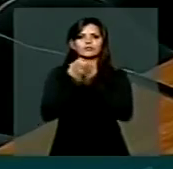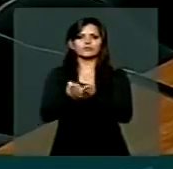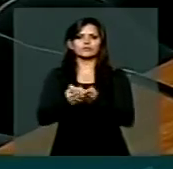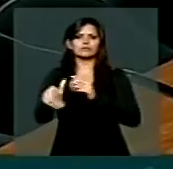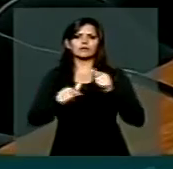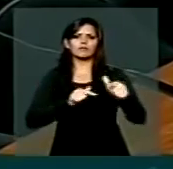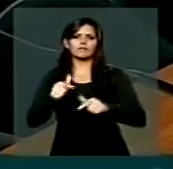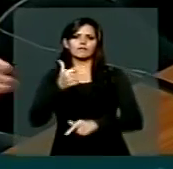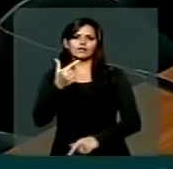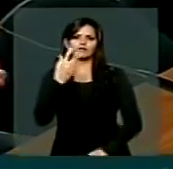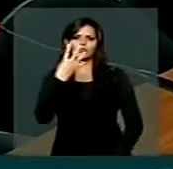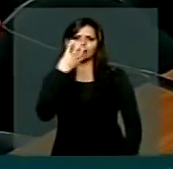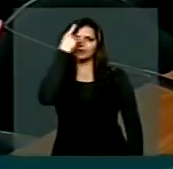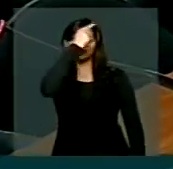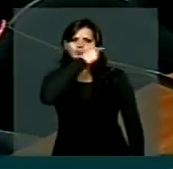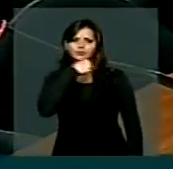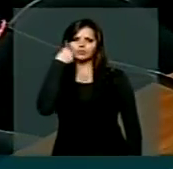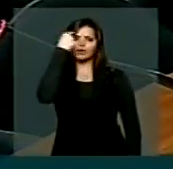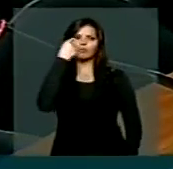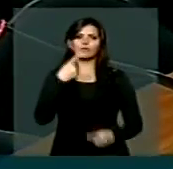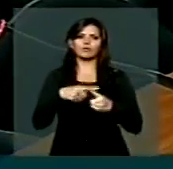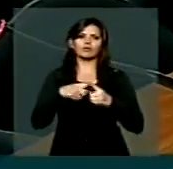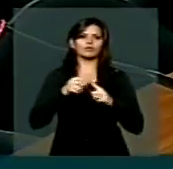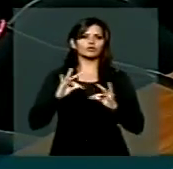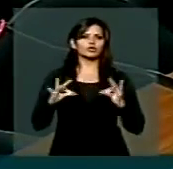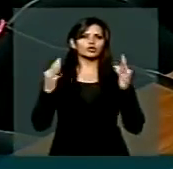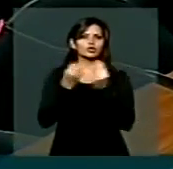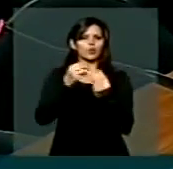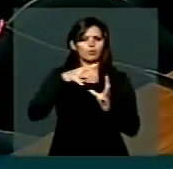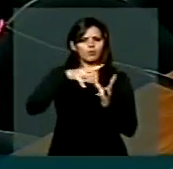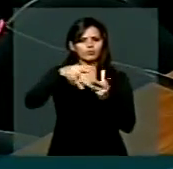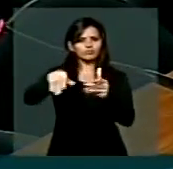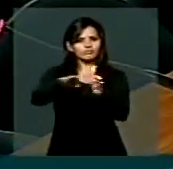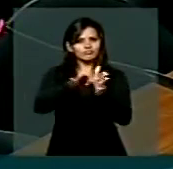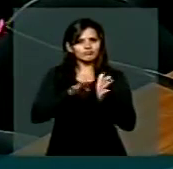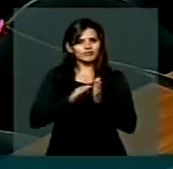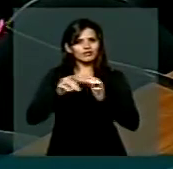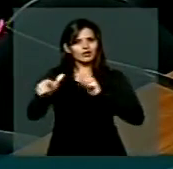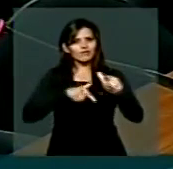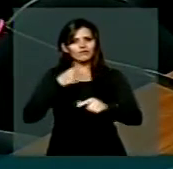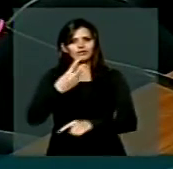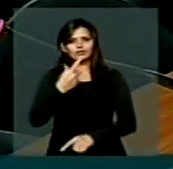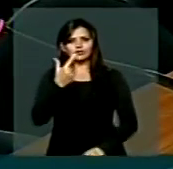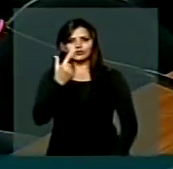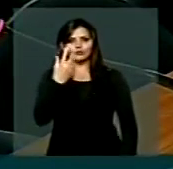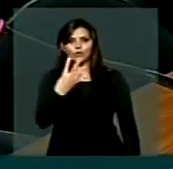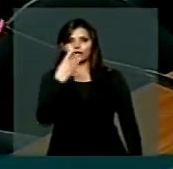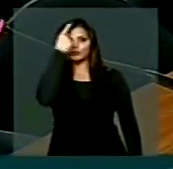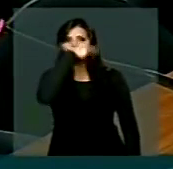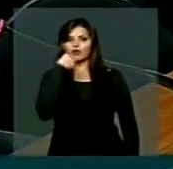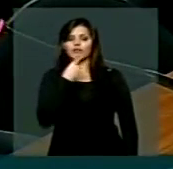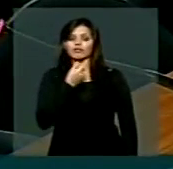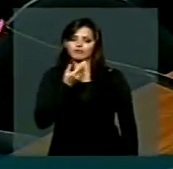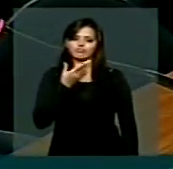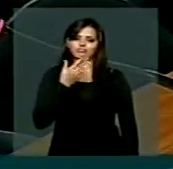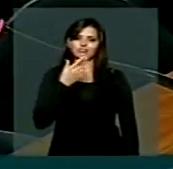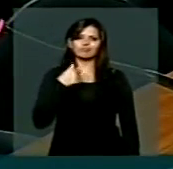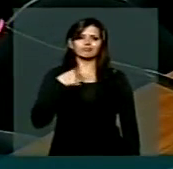Para não dizer que todos no mundo trabalham 24 horas, não dizer o Boa, já risco de dizer que quase todos